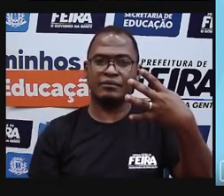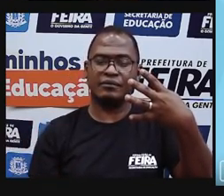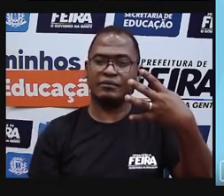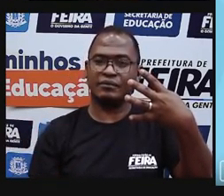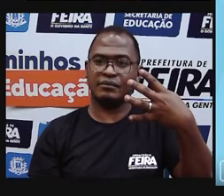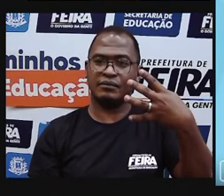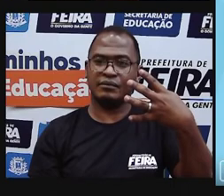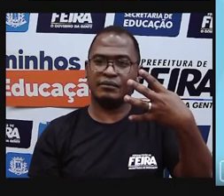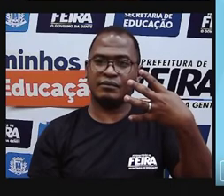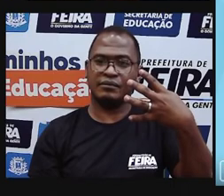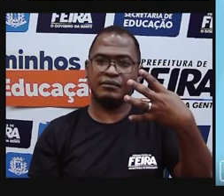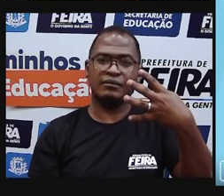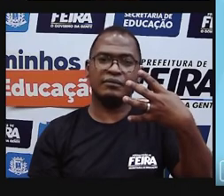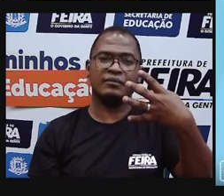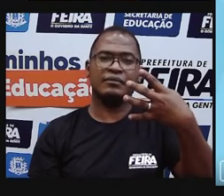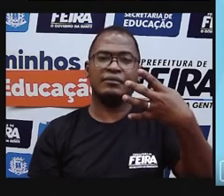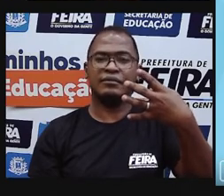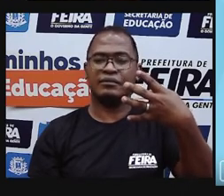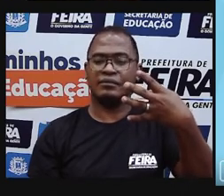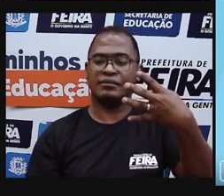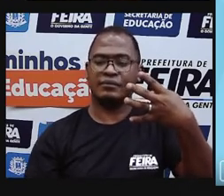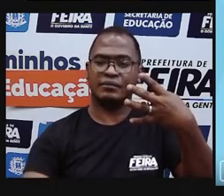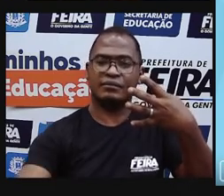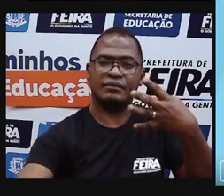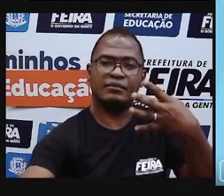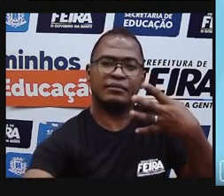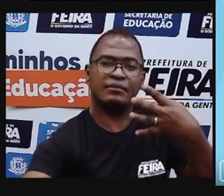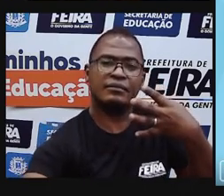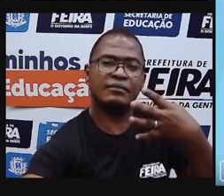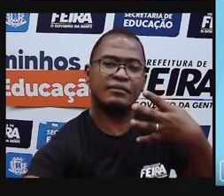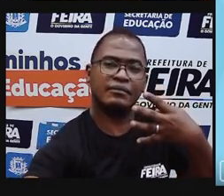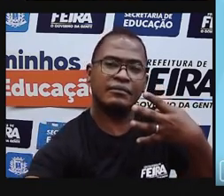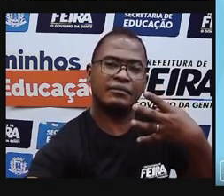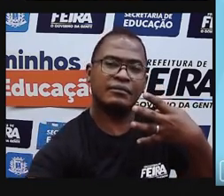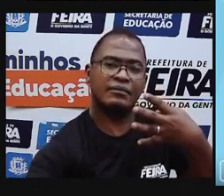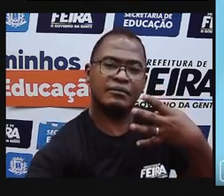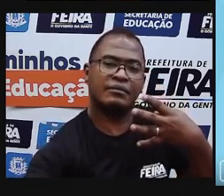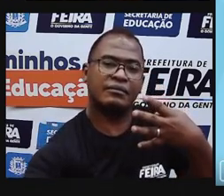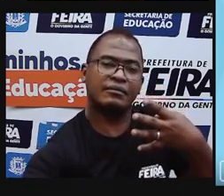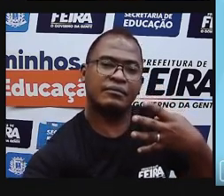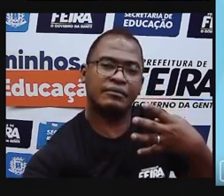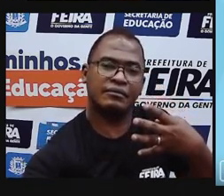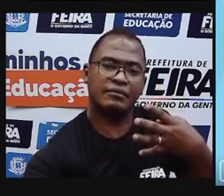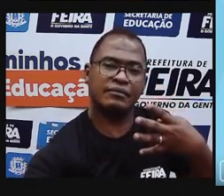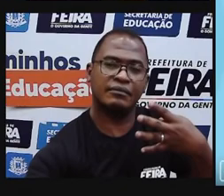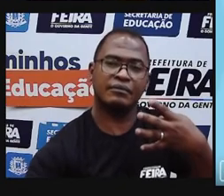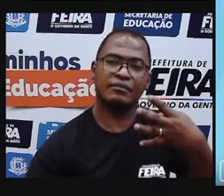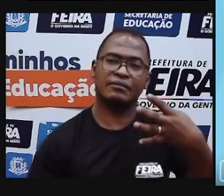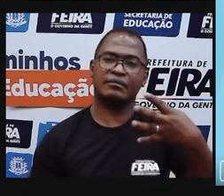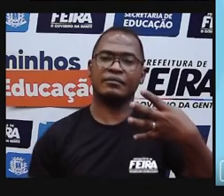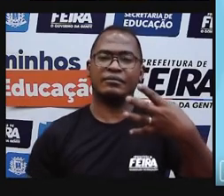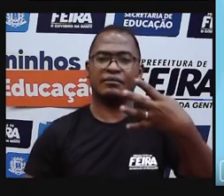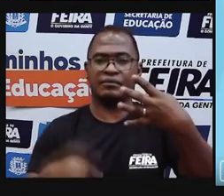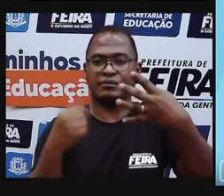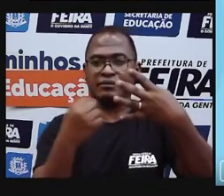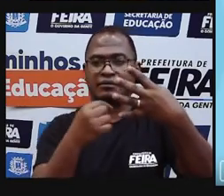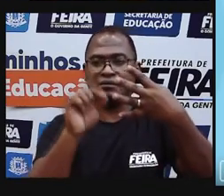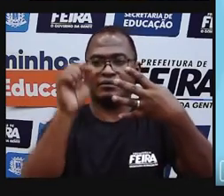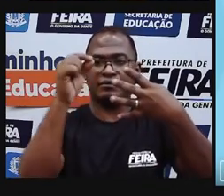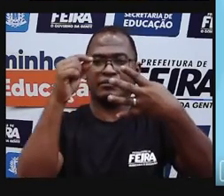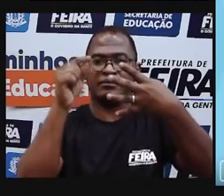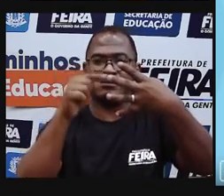Sim. Cinco centenas? Sim. Quinhentos. Quatro dezenas? Quarenta. E uma unidade? É essa aqui.